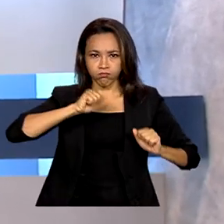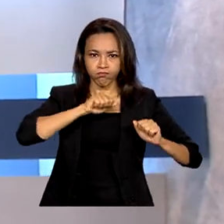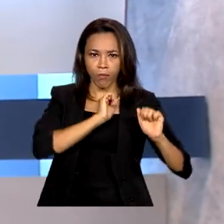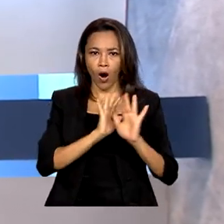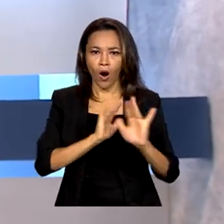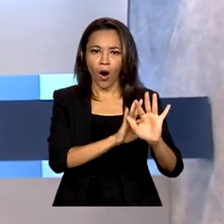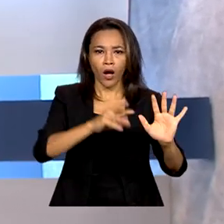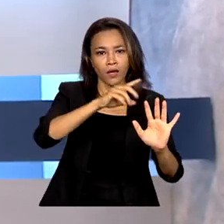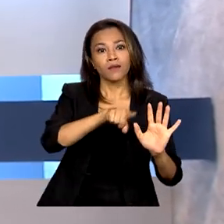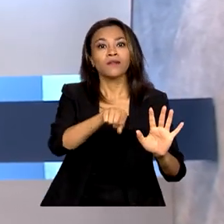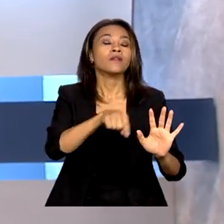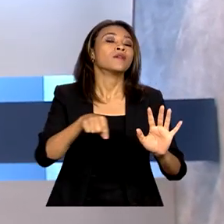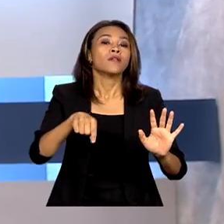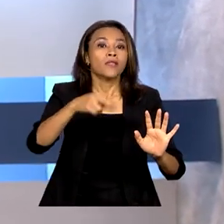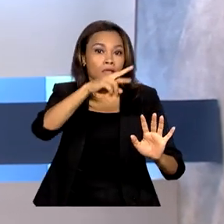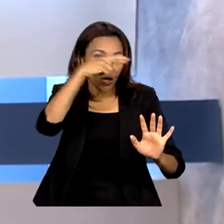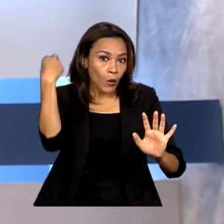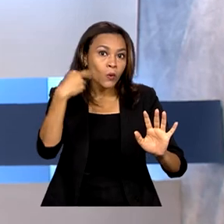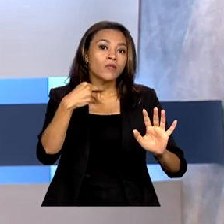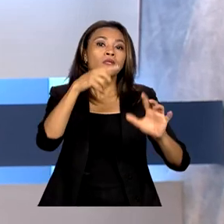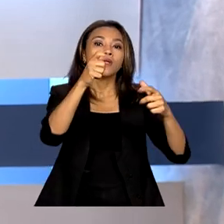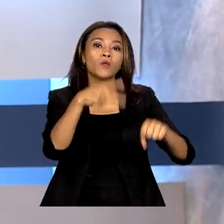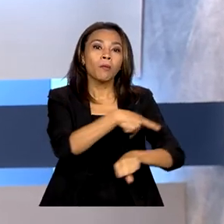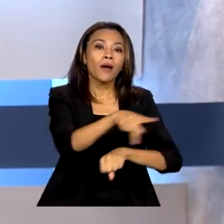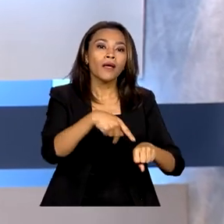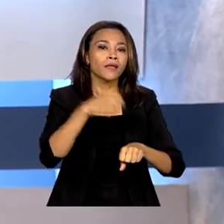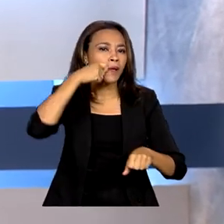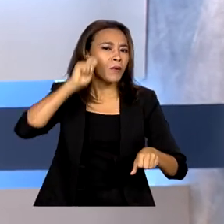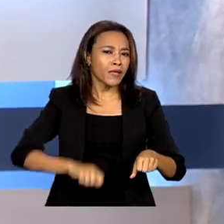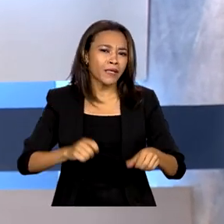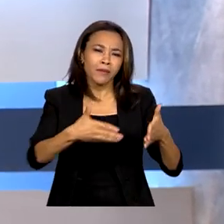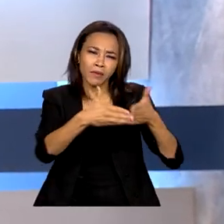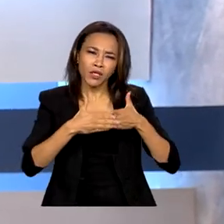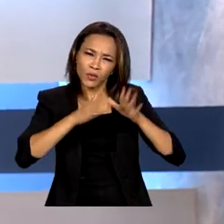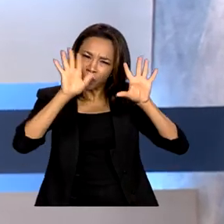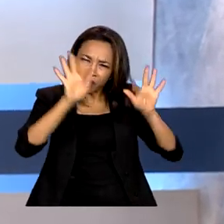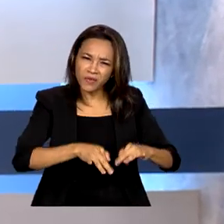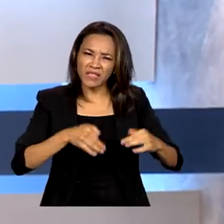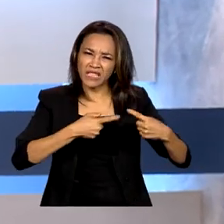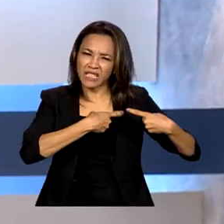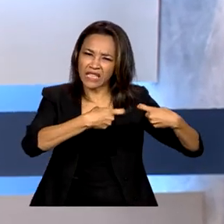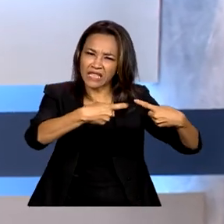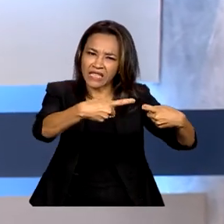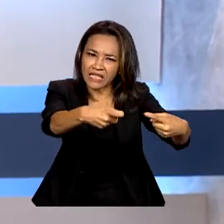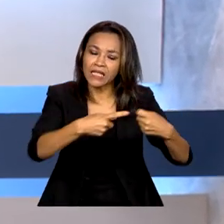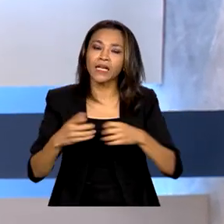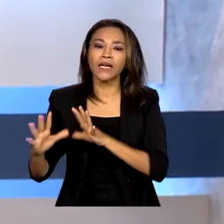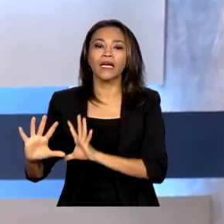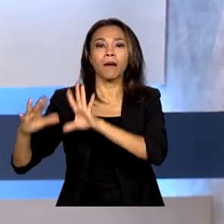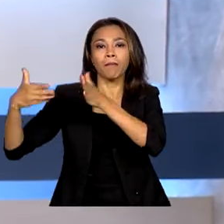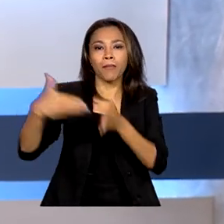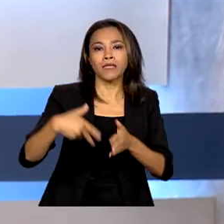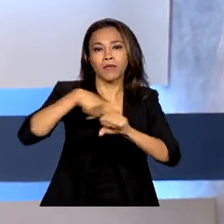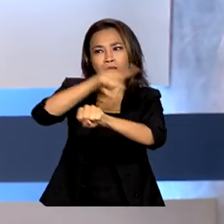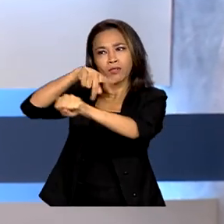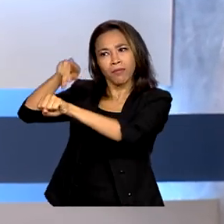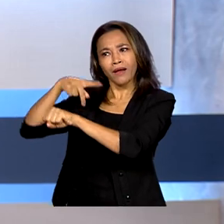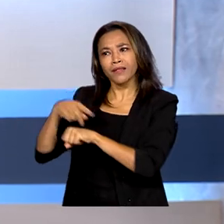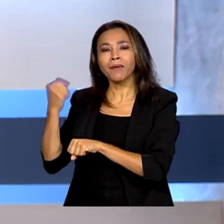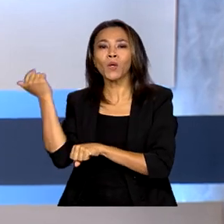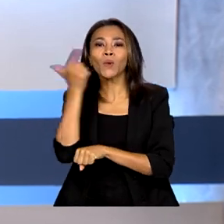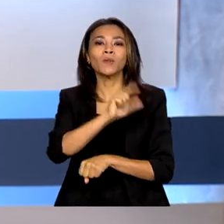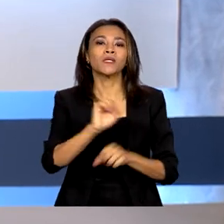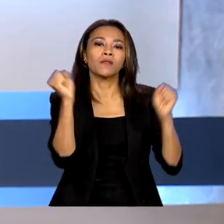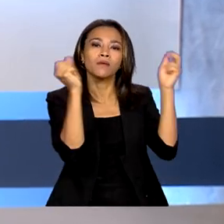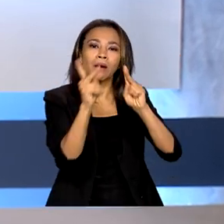o embaixador brasileiro Ronaldo Costa Filho defendeu o fim das hostilidades e a participação da comunidade internacional para alcançar uma paz